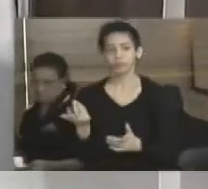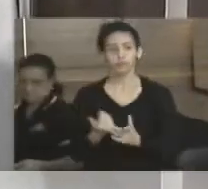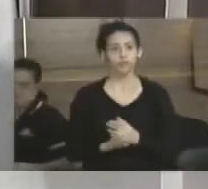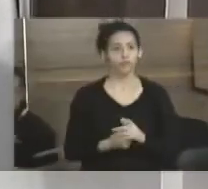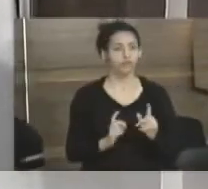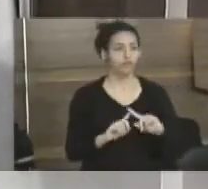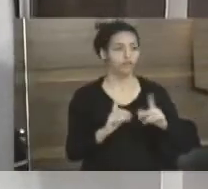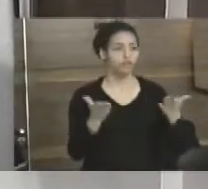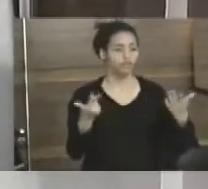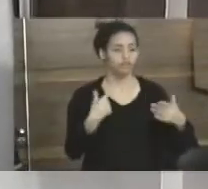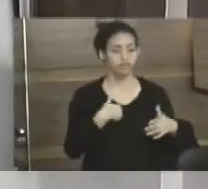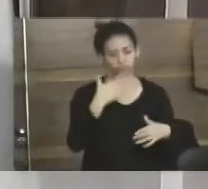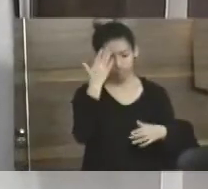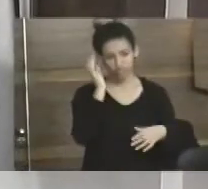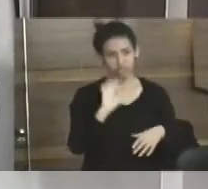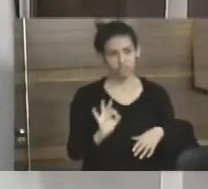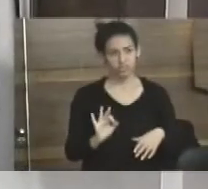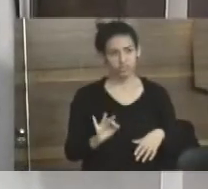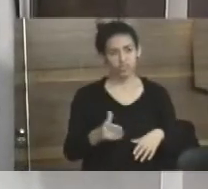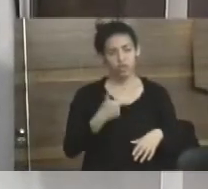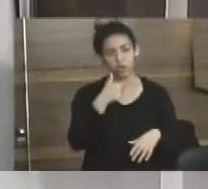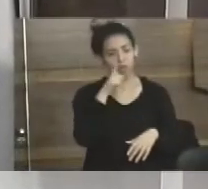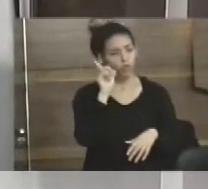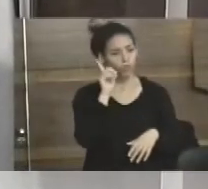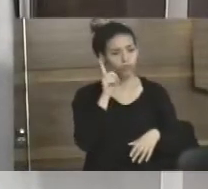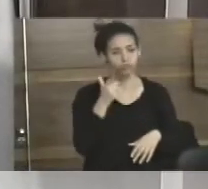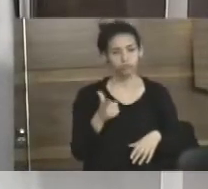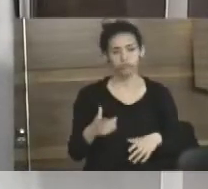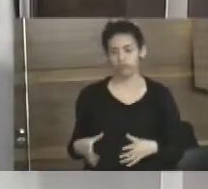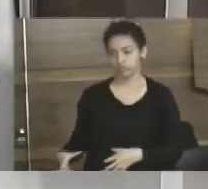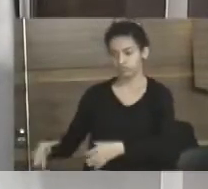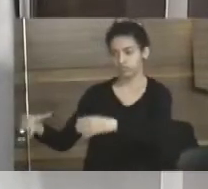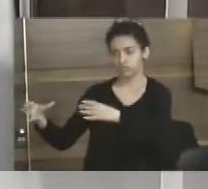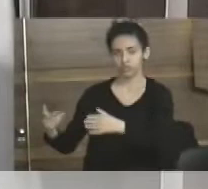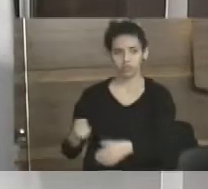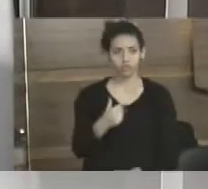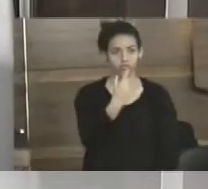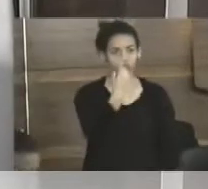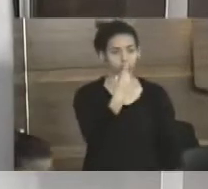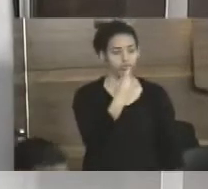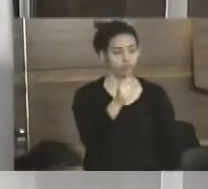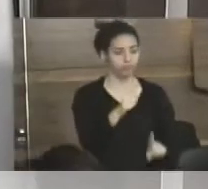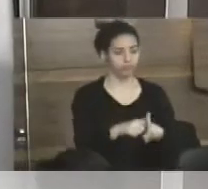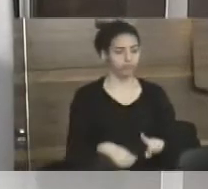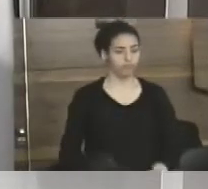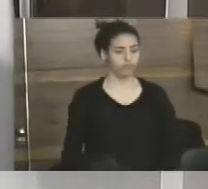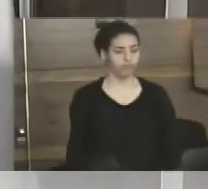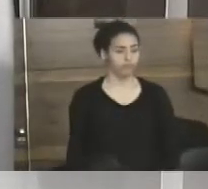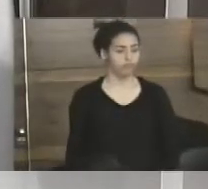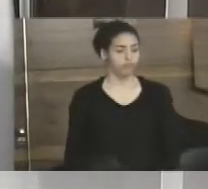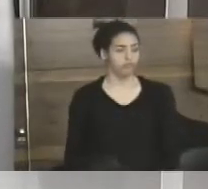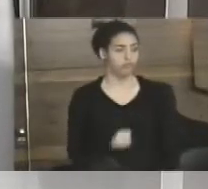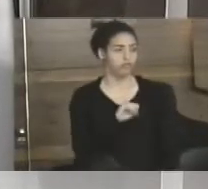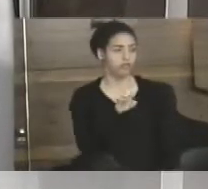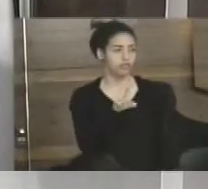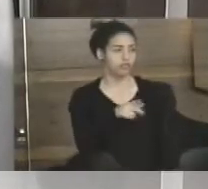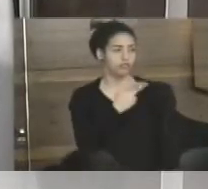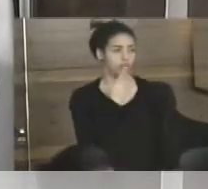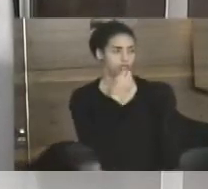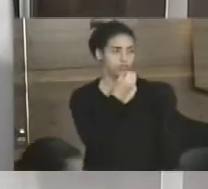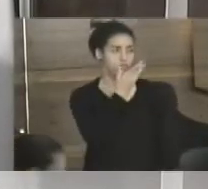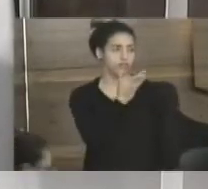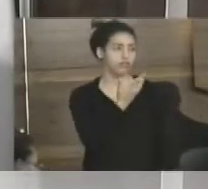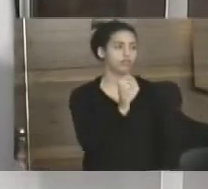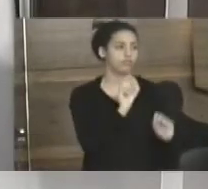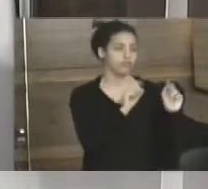Hoje, não sei se até ontem o tambor não estava lá. Cara, aí quase um mês para pintar um tambor. Então, se é para falar bem, vamos falar, agora